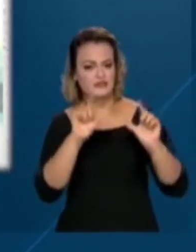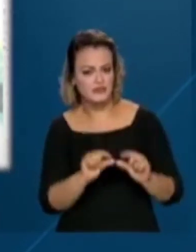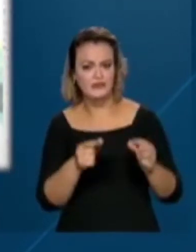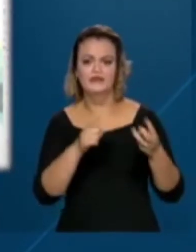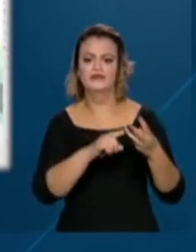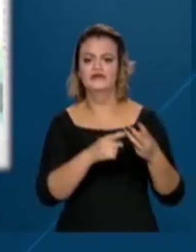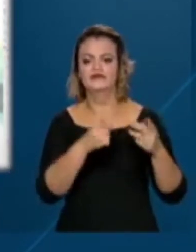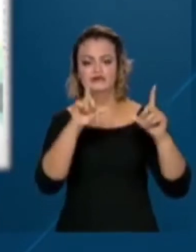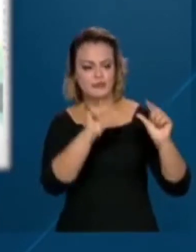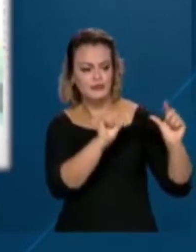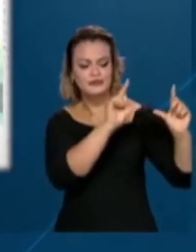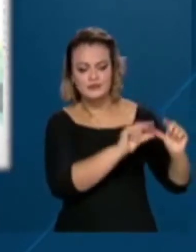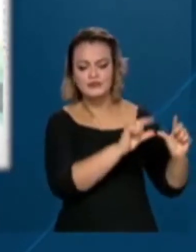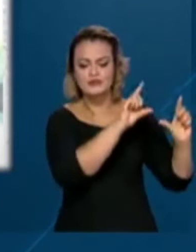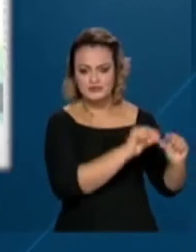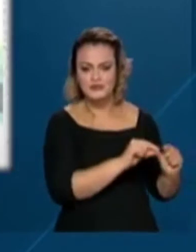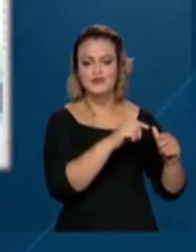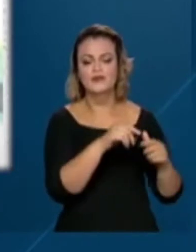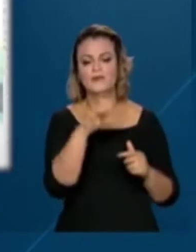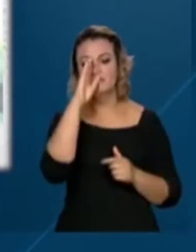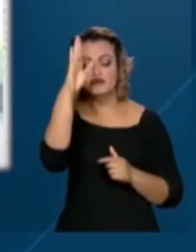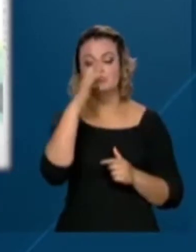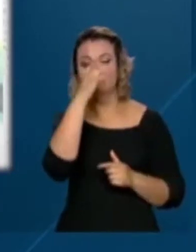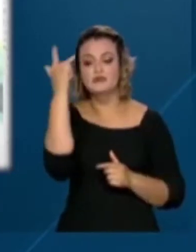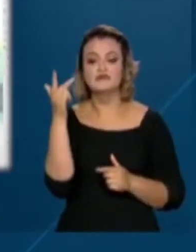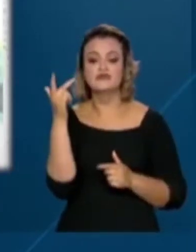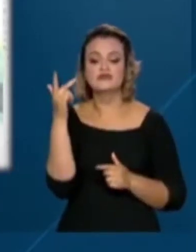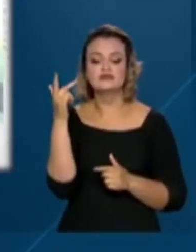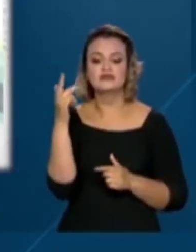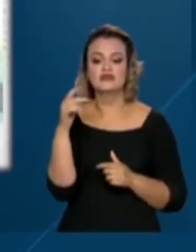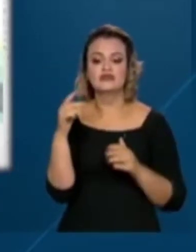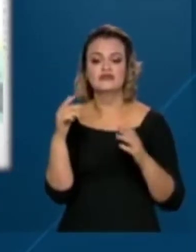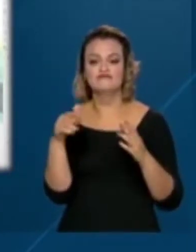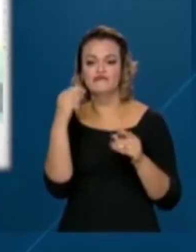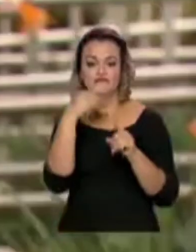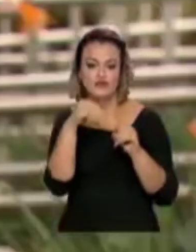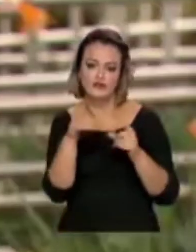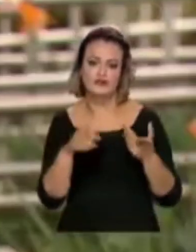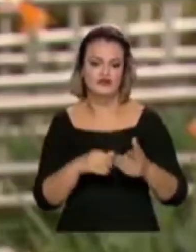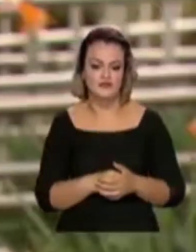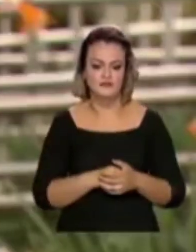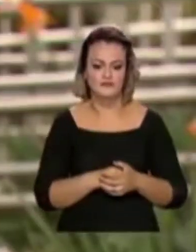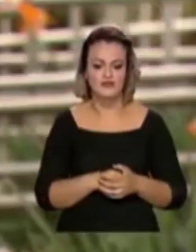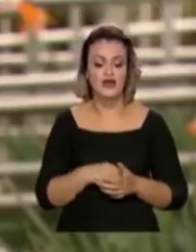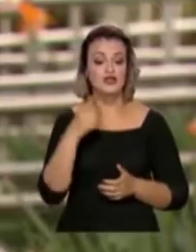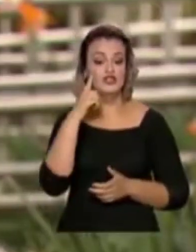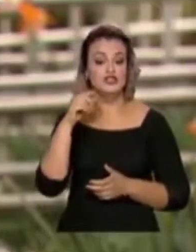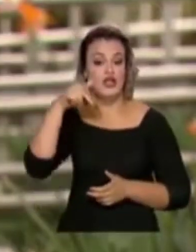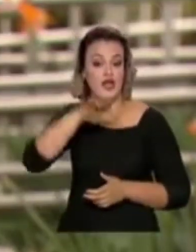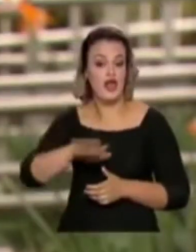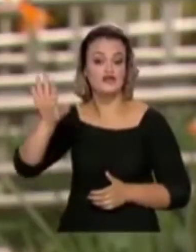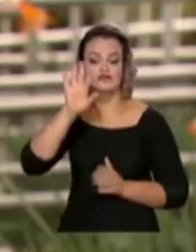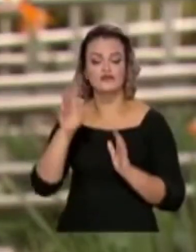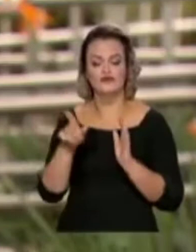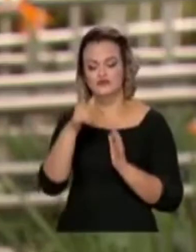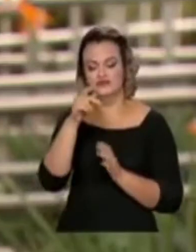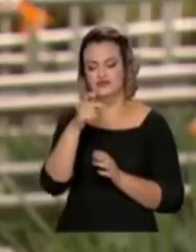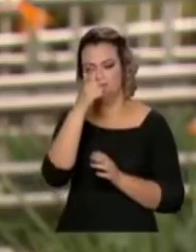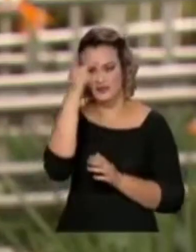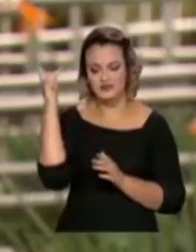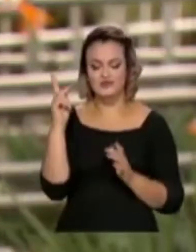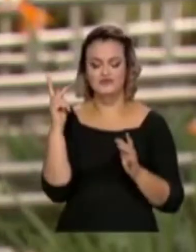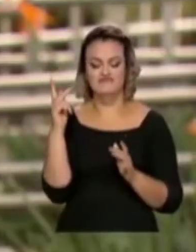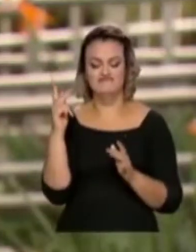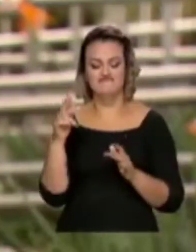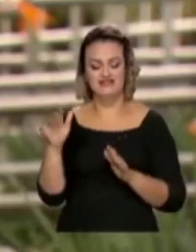renda, principalmente no caso daquelas pessoas que estavam em situação de informalidade. No Dia Nacional da Empregada Doméstica, celebrado em